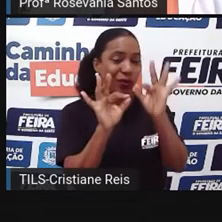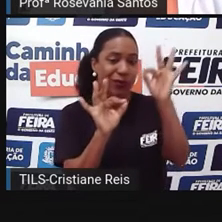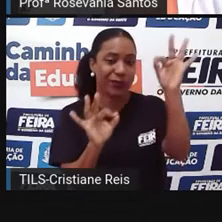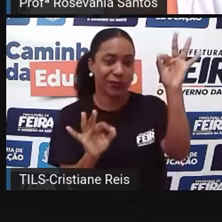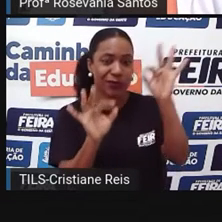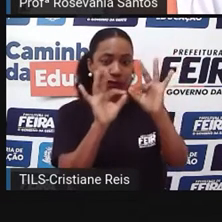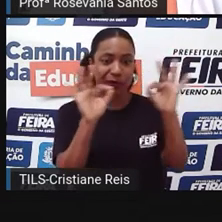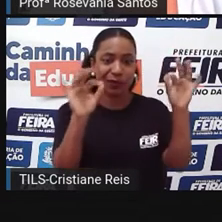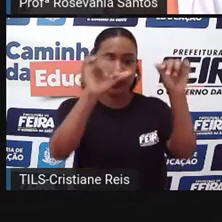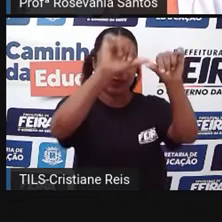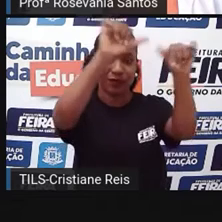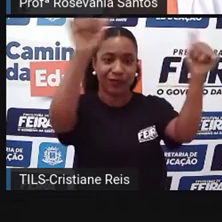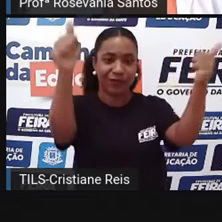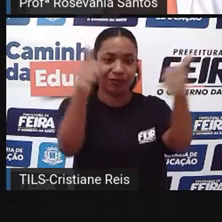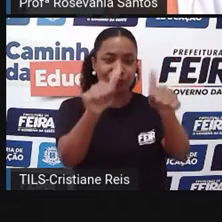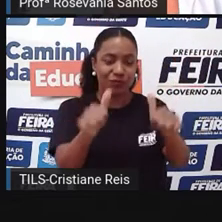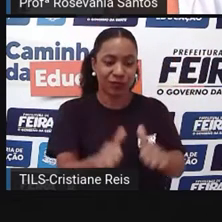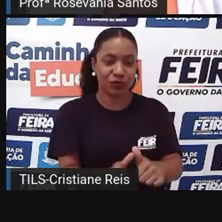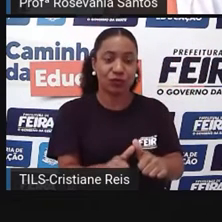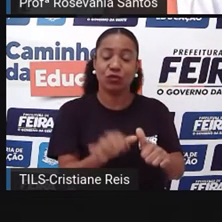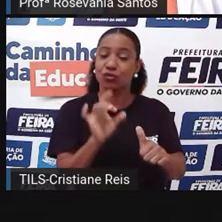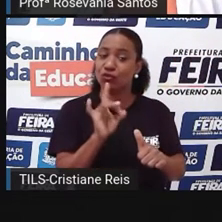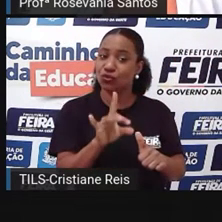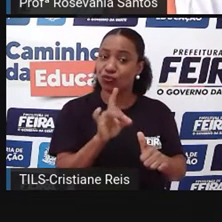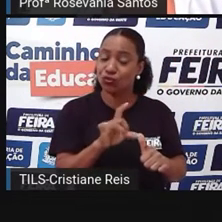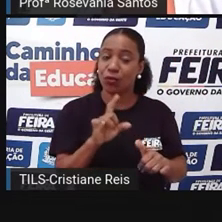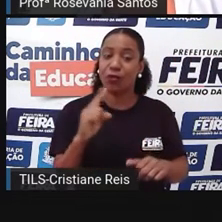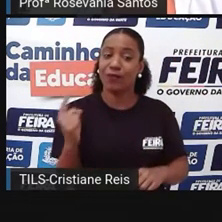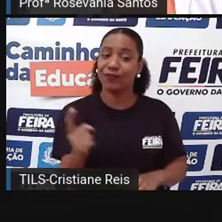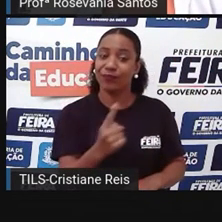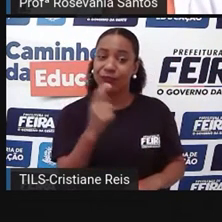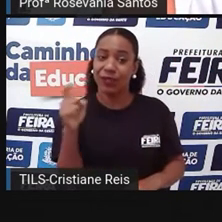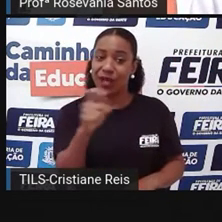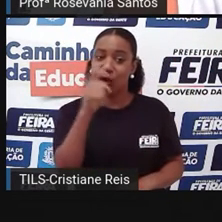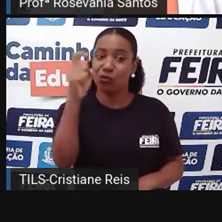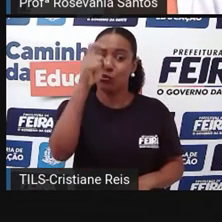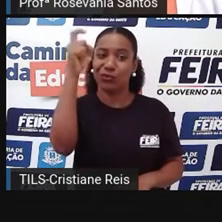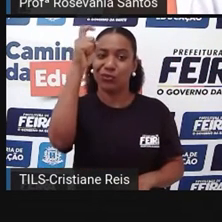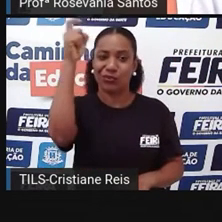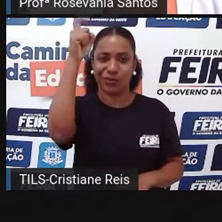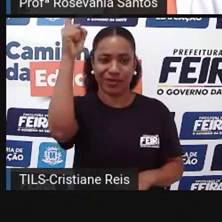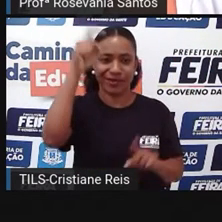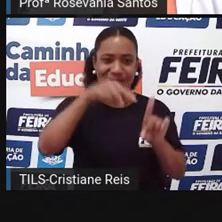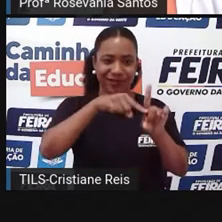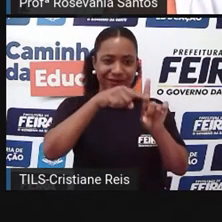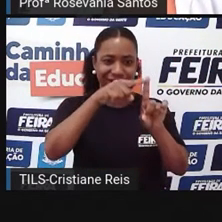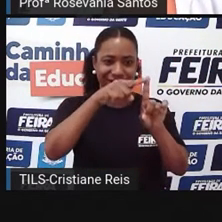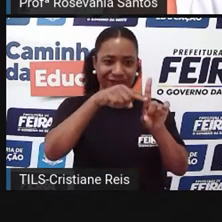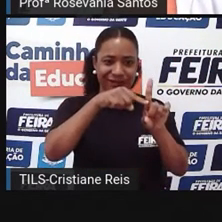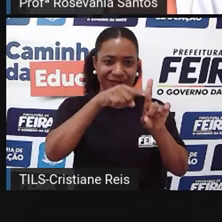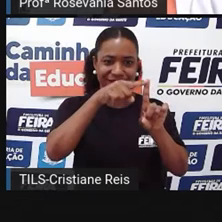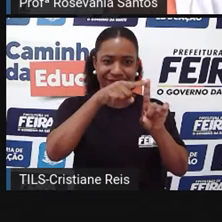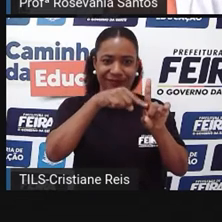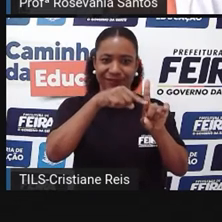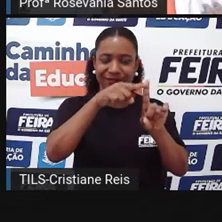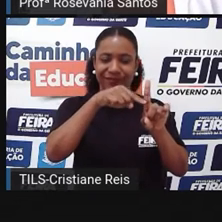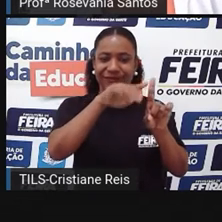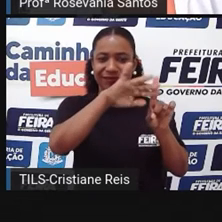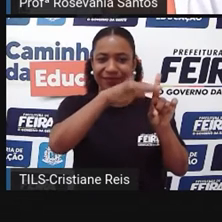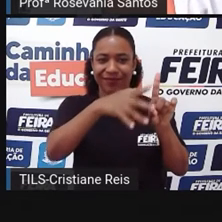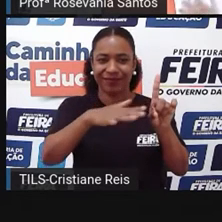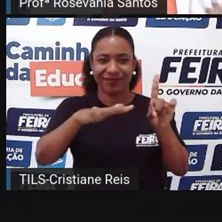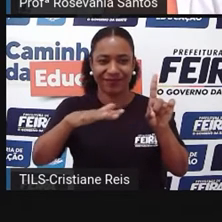para relembrar? A altura do terreno a partir do nível do mar. Então, percebam que essa foi a classificação,